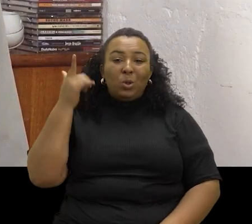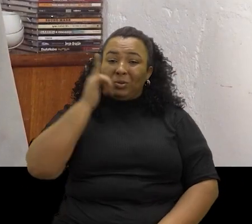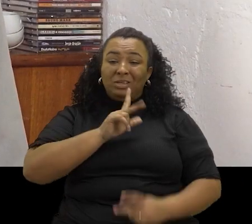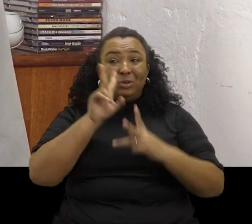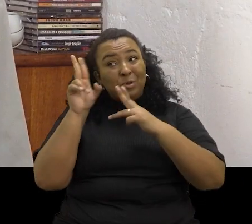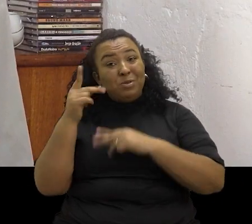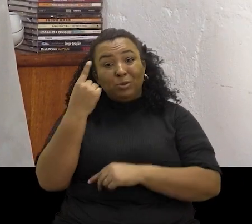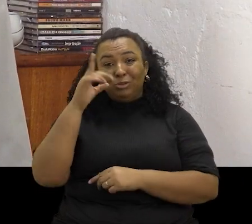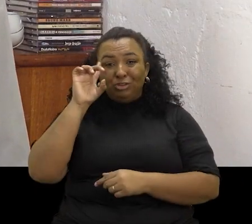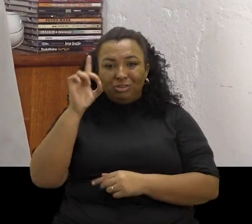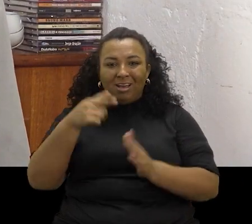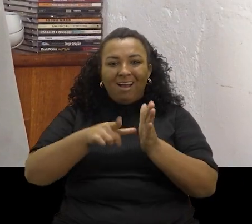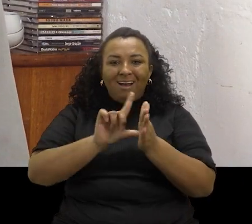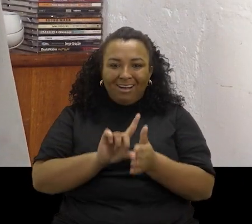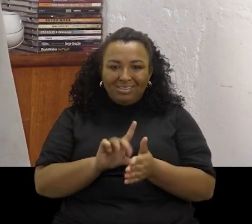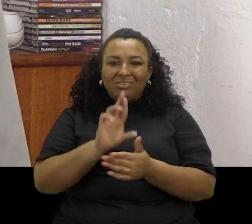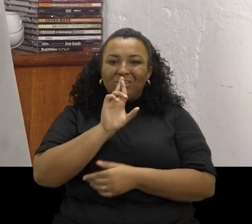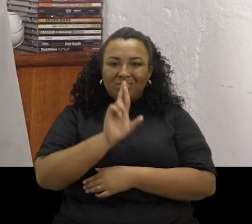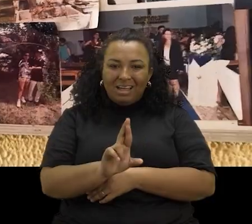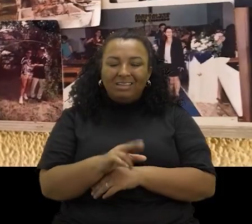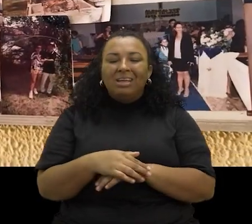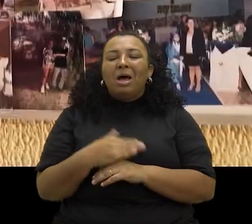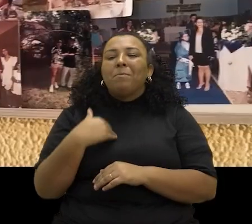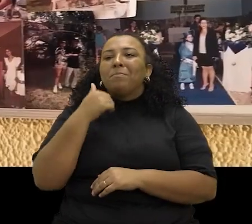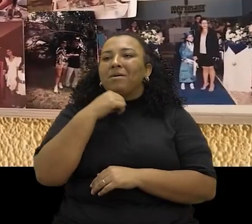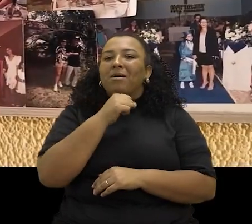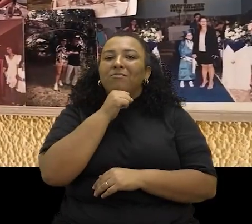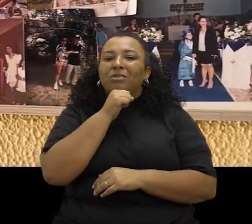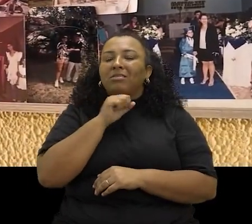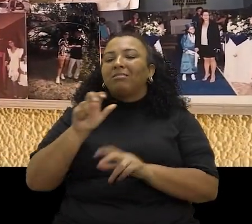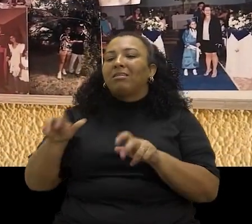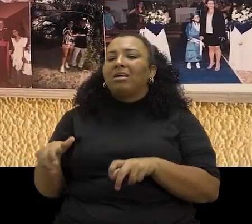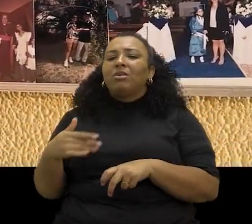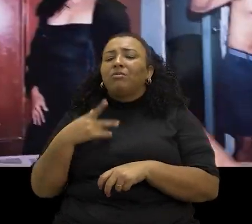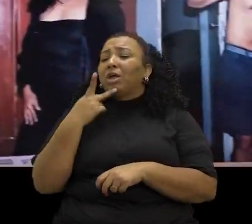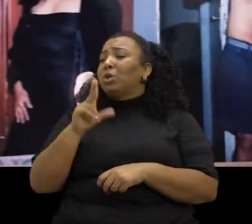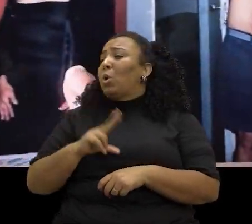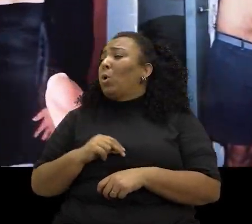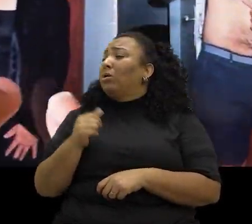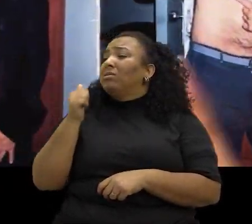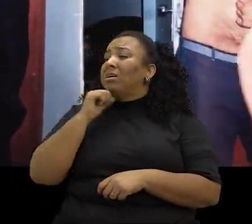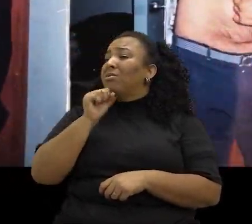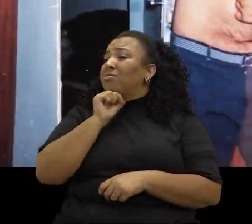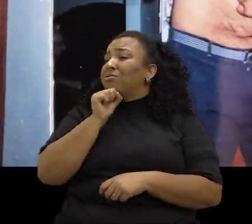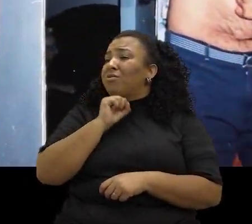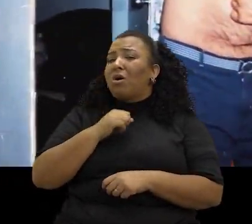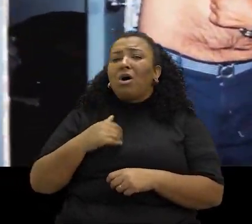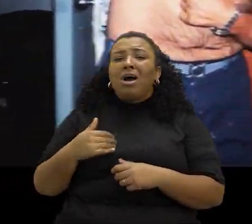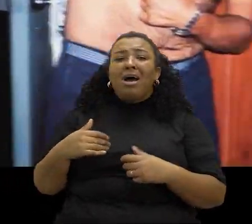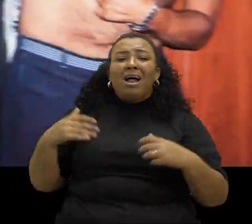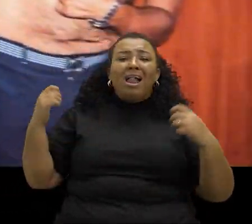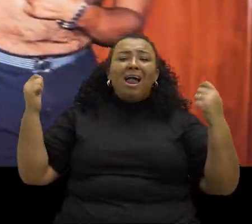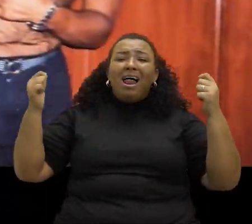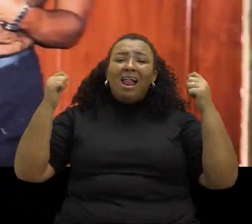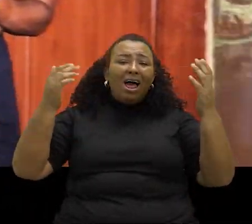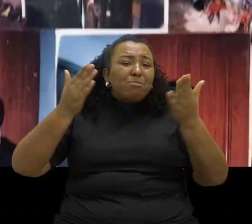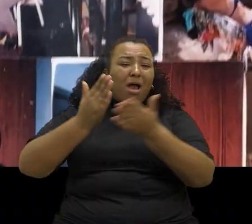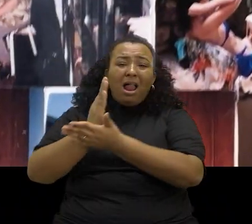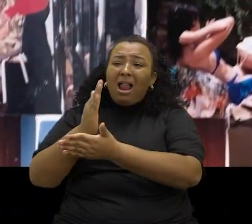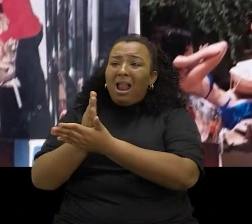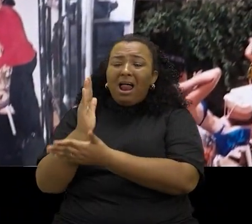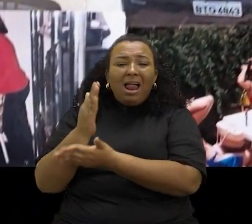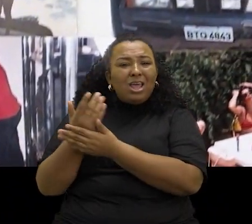Eu não consegui dormir um dia antes do resultado do vestibular, lembro que minha avó estava sentada aqui na sala, eu cheguei, nossa, vou passear ela